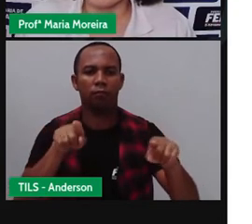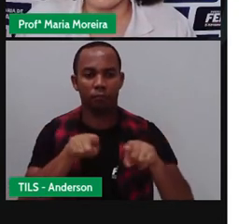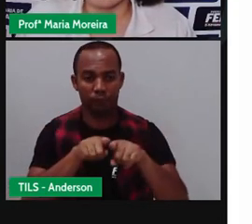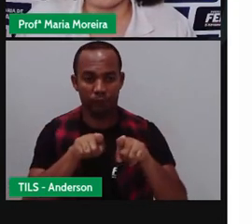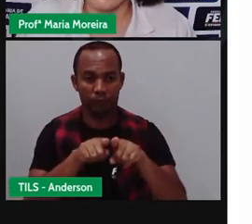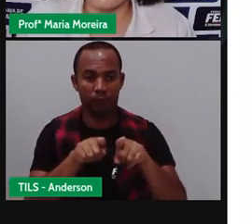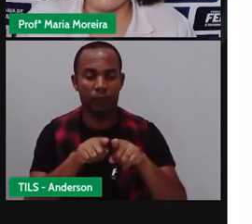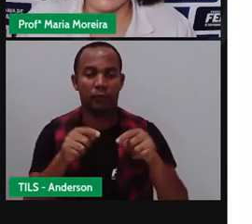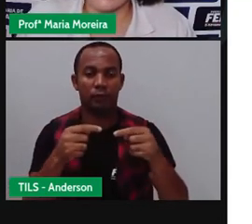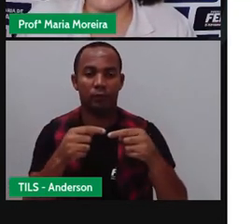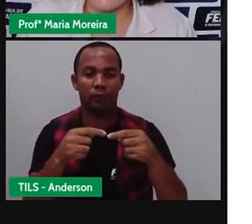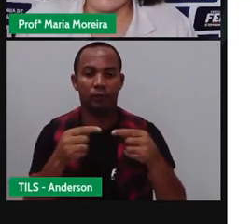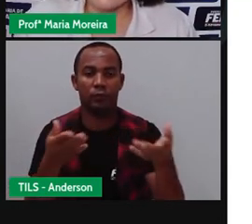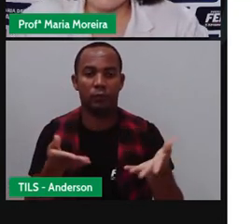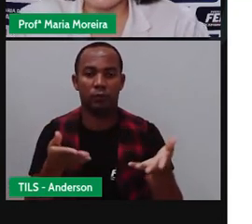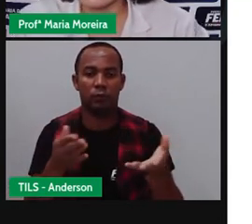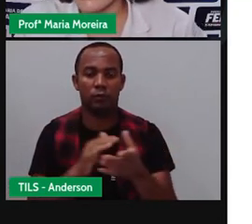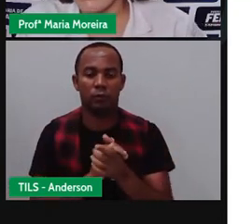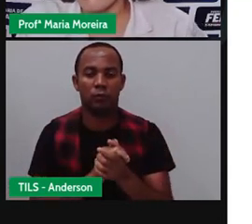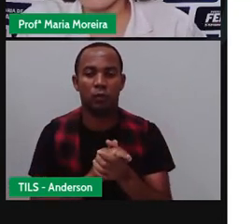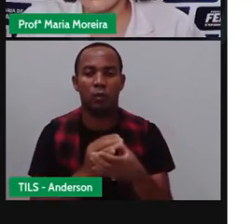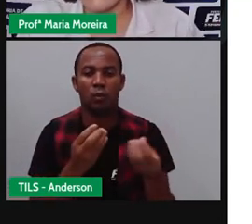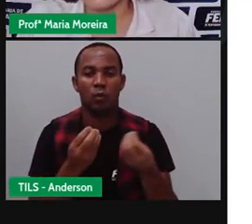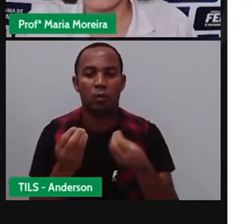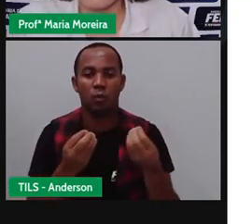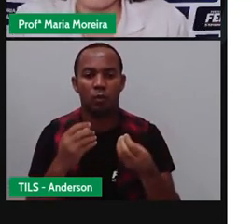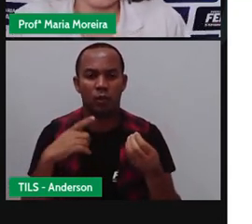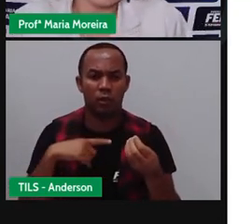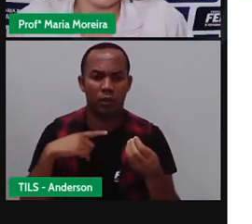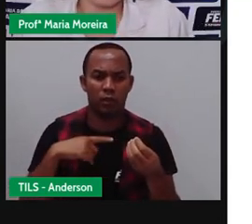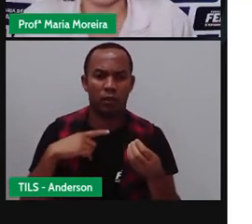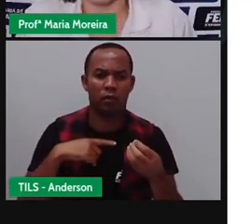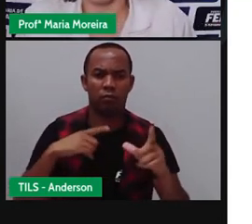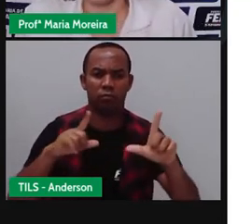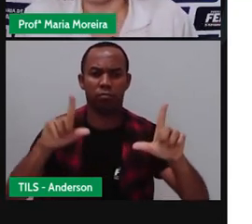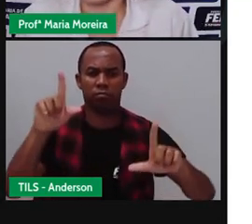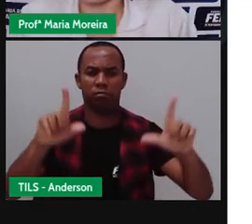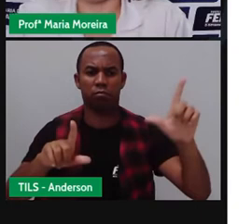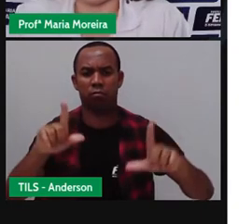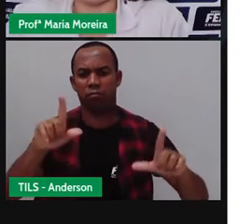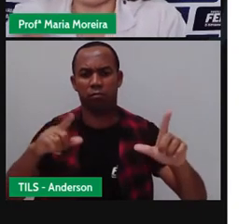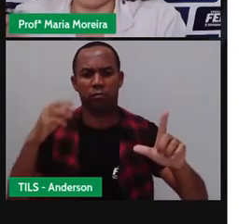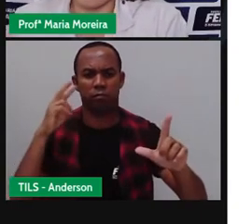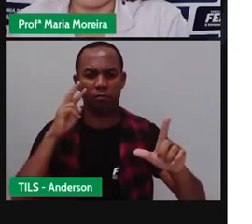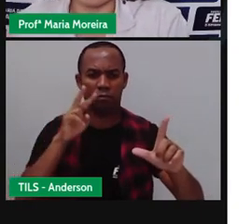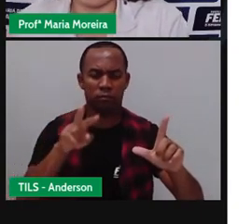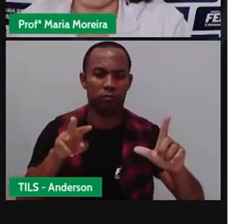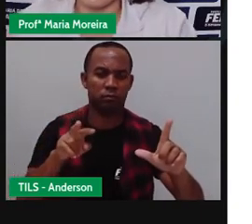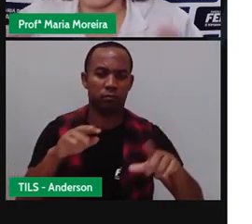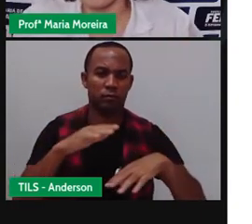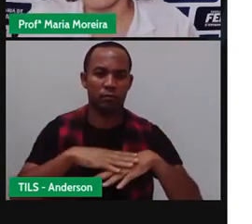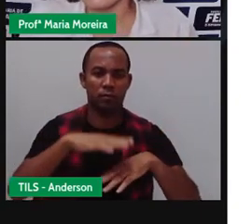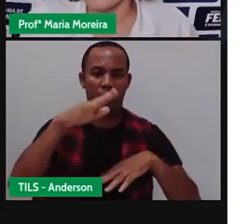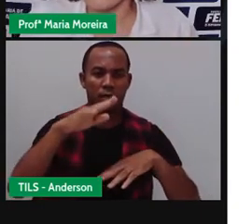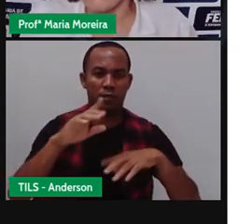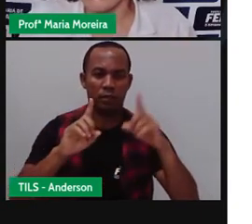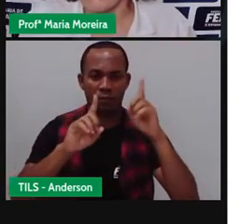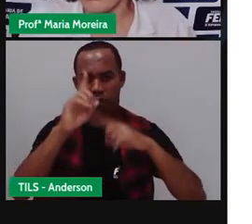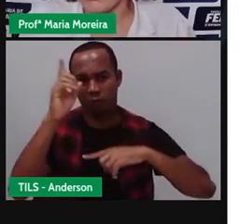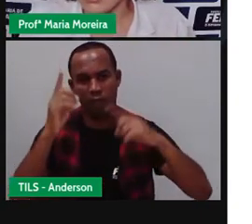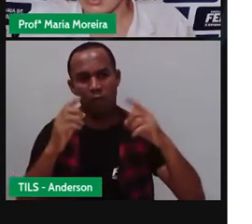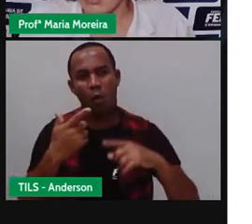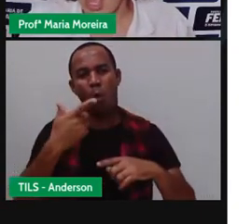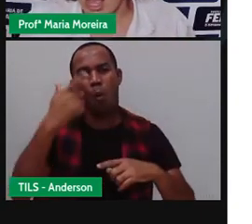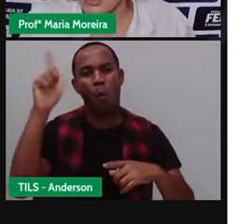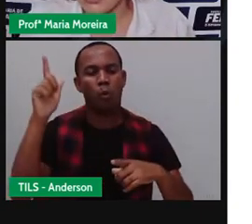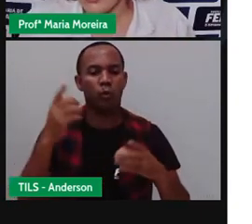era. Sim, mas tem a imagem e aí fica meio que essa briga. Será que a televisão é mais um invento ou a evolução de um outro